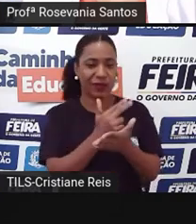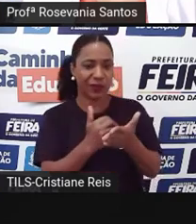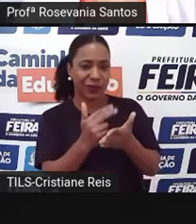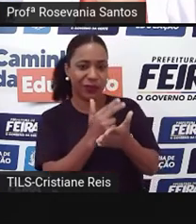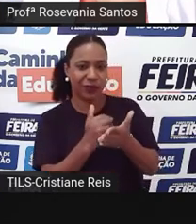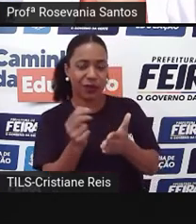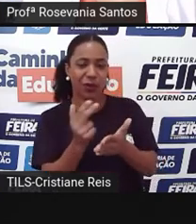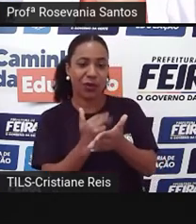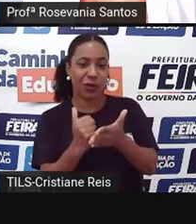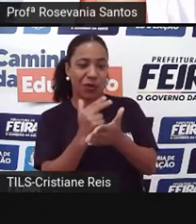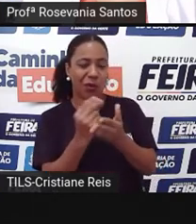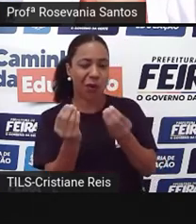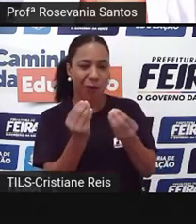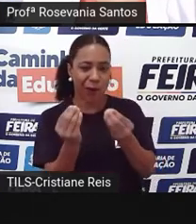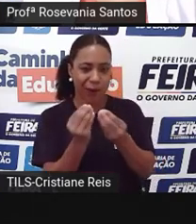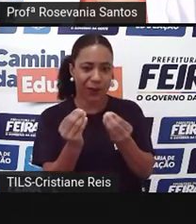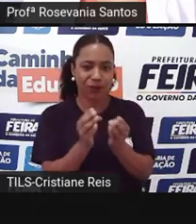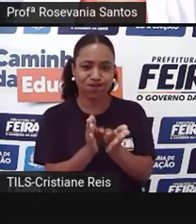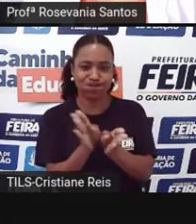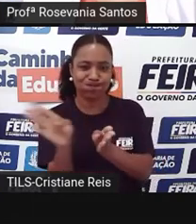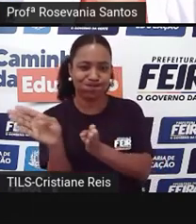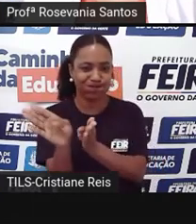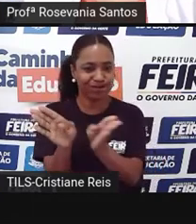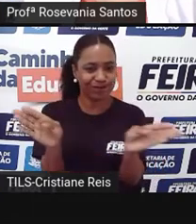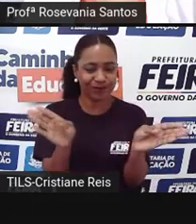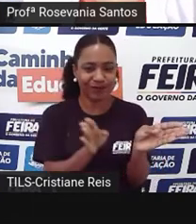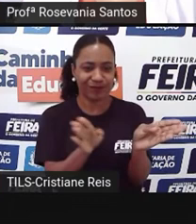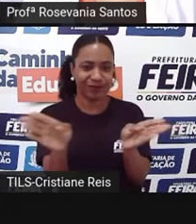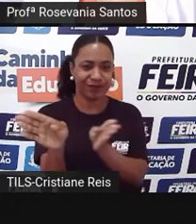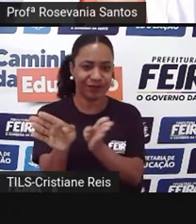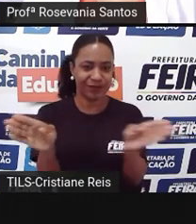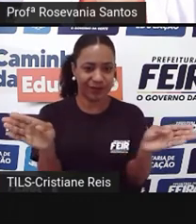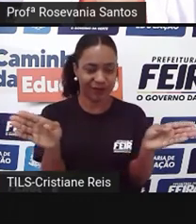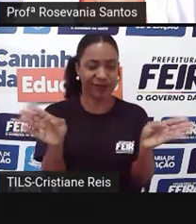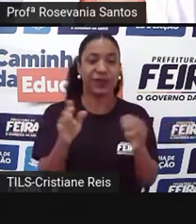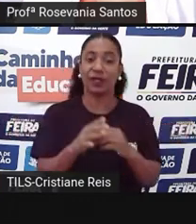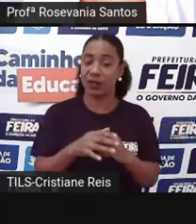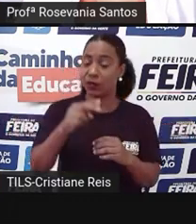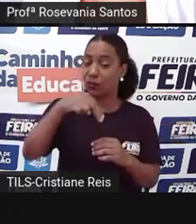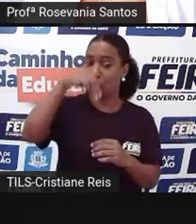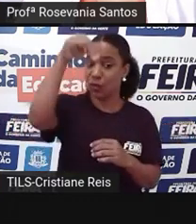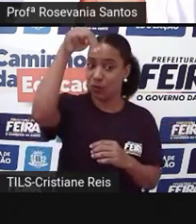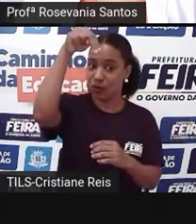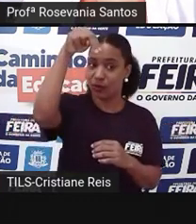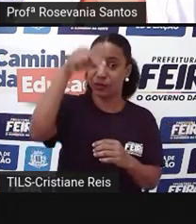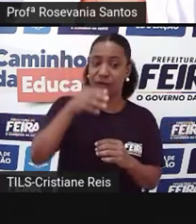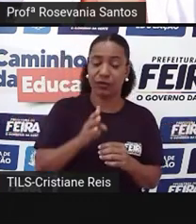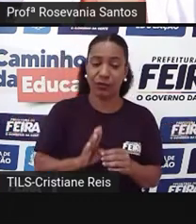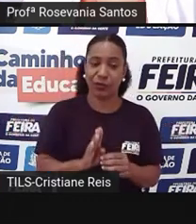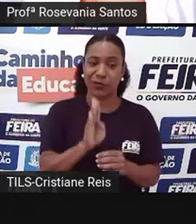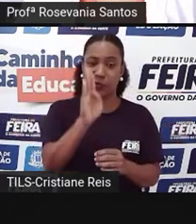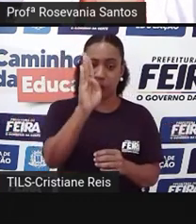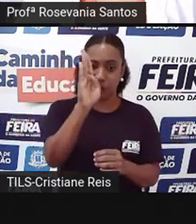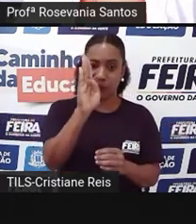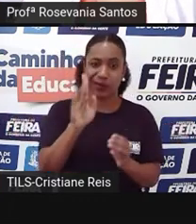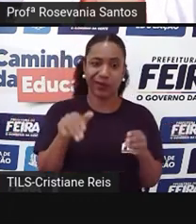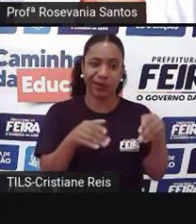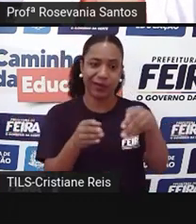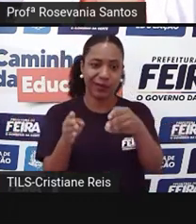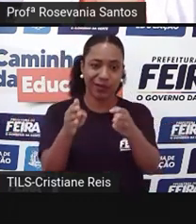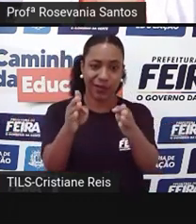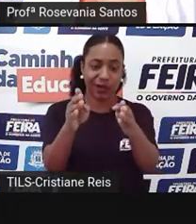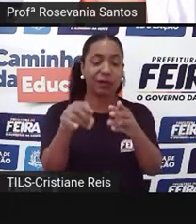eixo leste aqui também, tanto do eixo norte quanto do eixo leste. Aqui está representado na cor vermelha, como você já